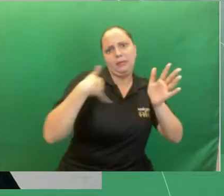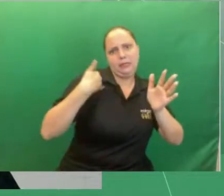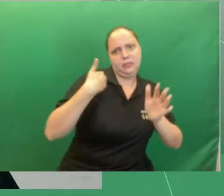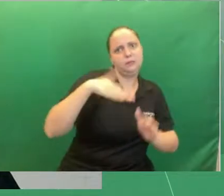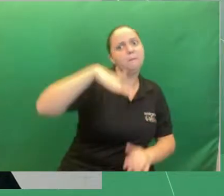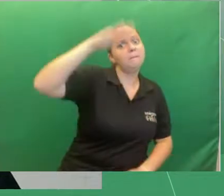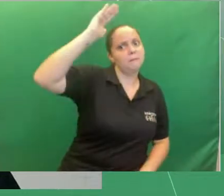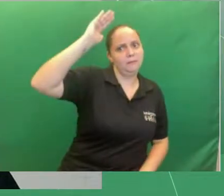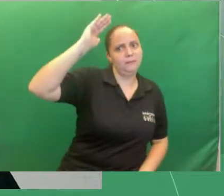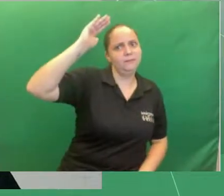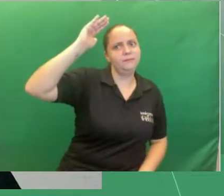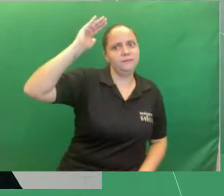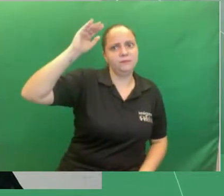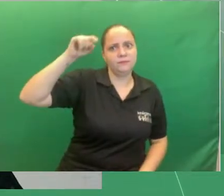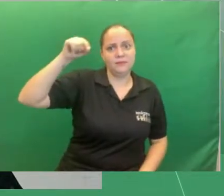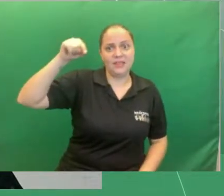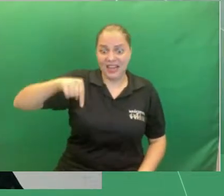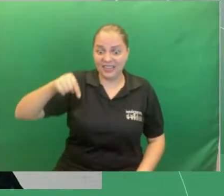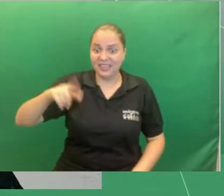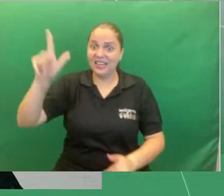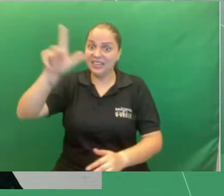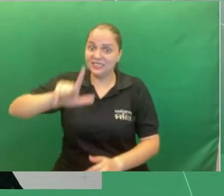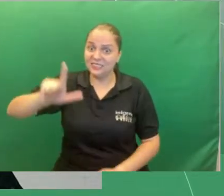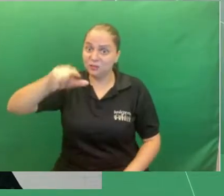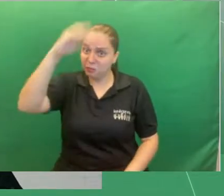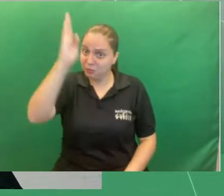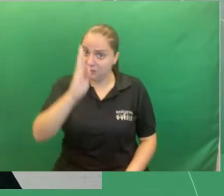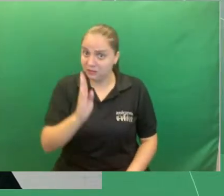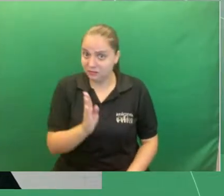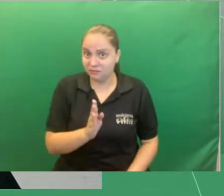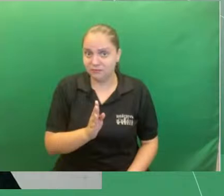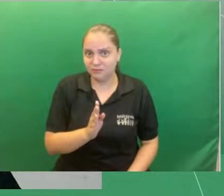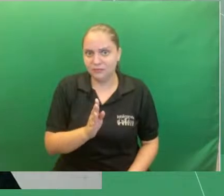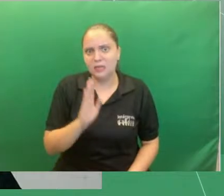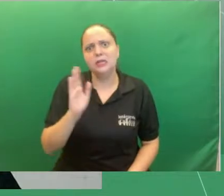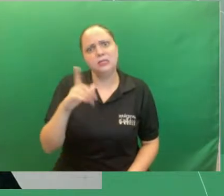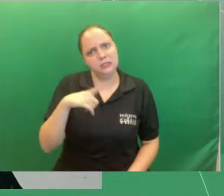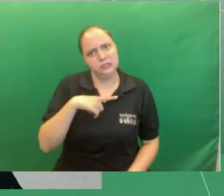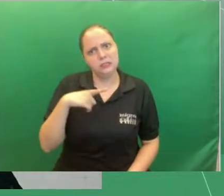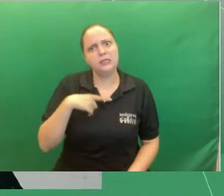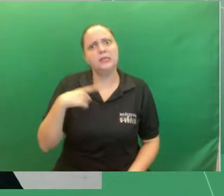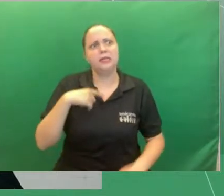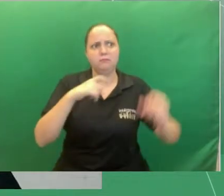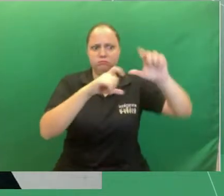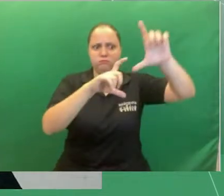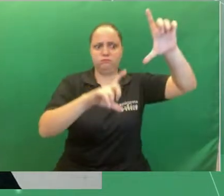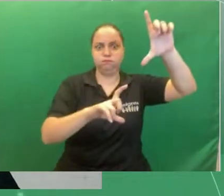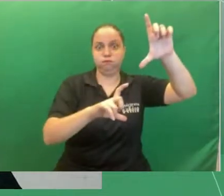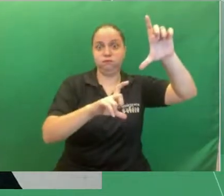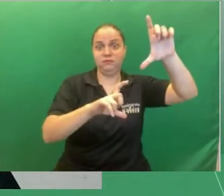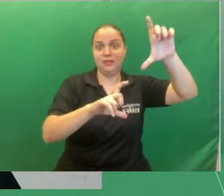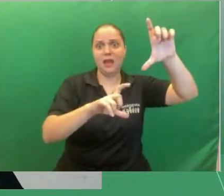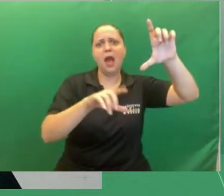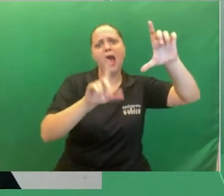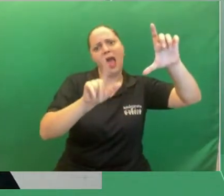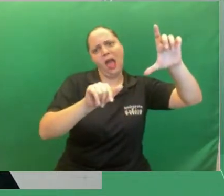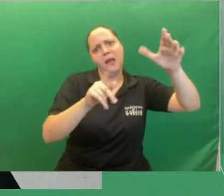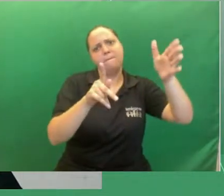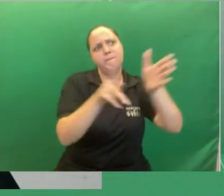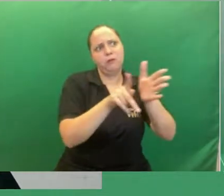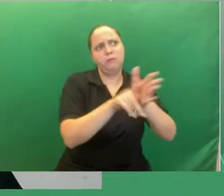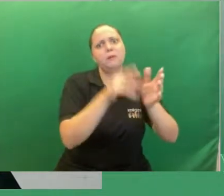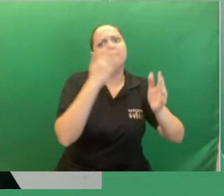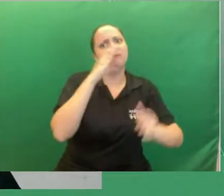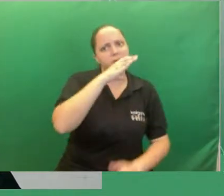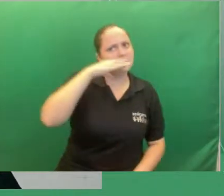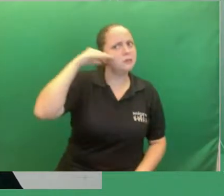literários da literatura brasileira já nesse formato de graphic novel e a ideia seria justamente essa implementar